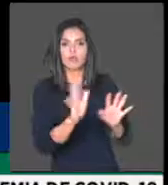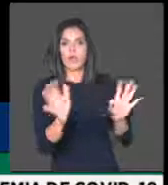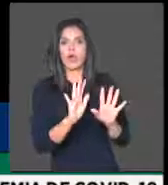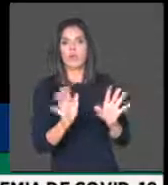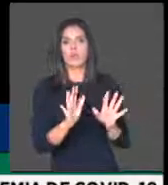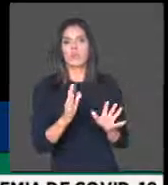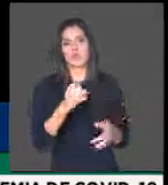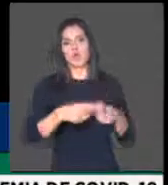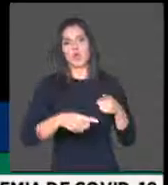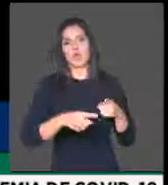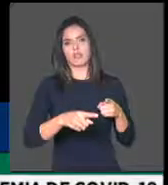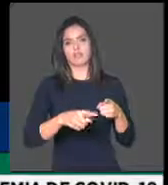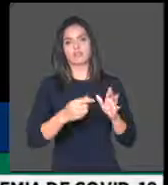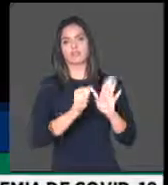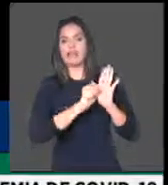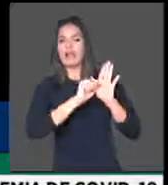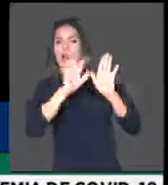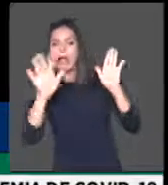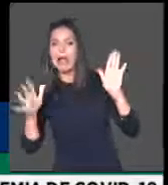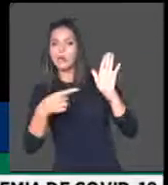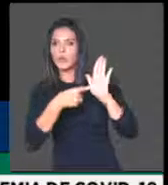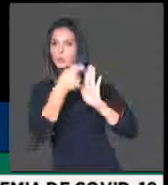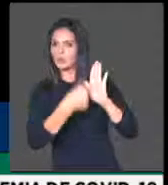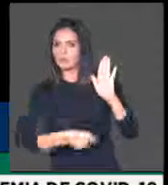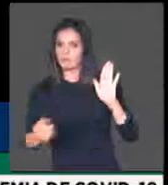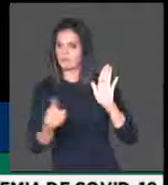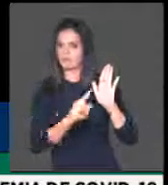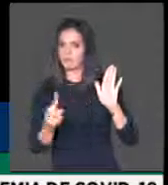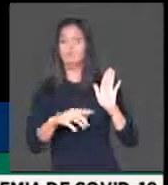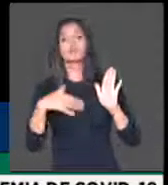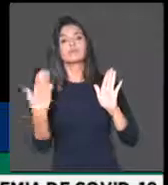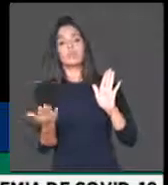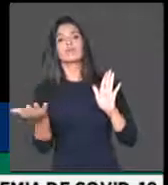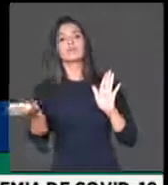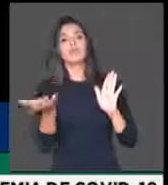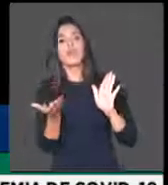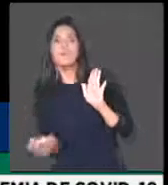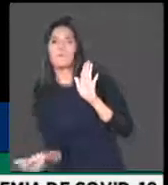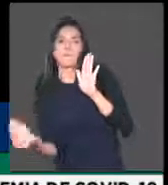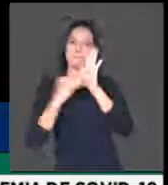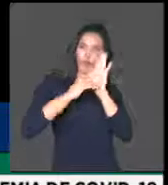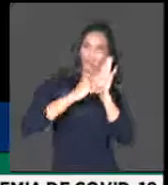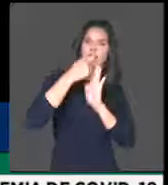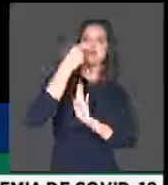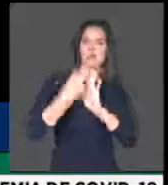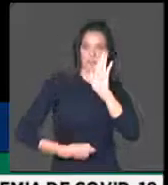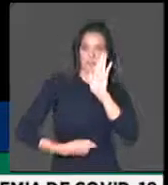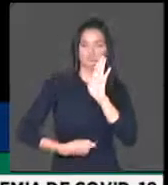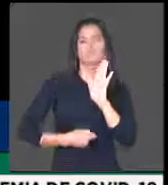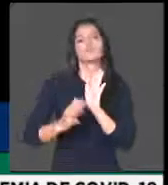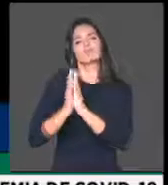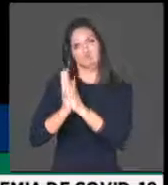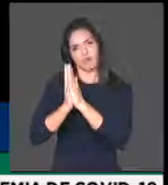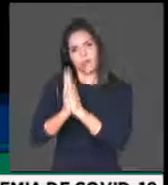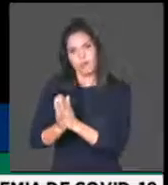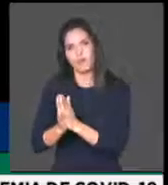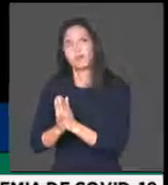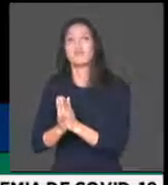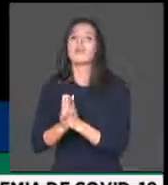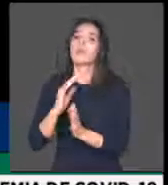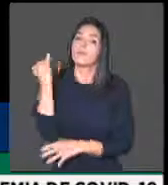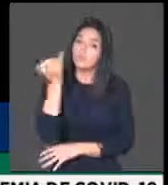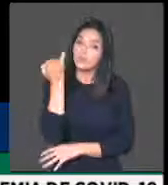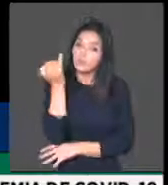despejo, isso não está vedado pelo texto que está sendo vetado. Portanto, é um passo que o relatório dá, é um passo